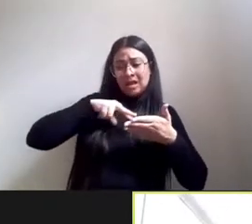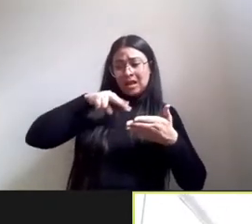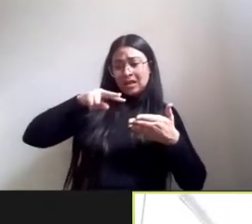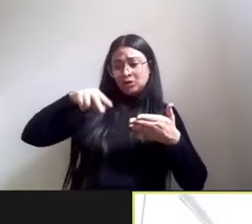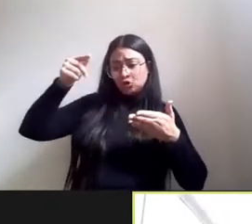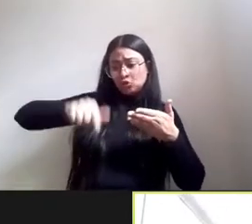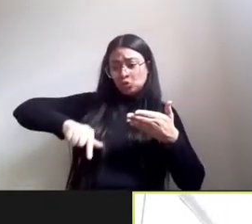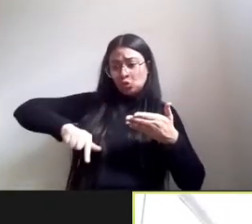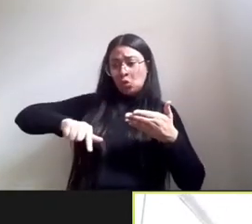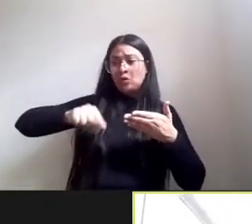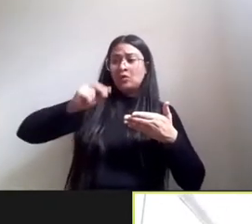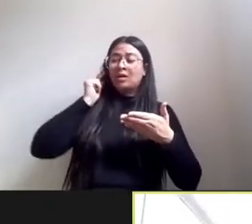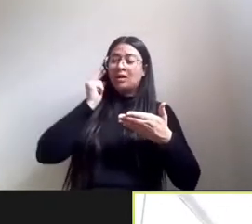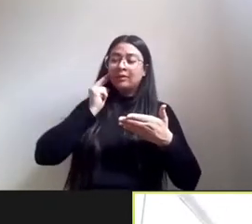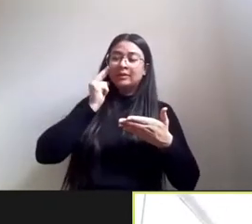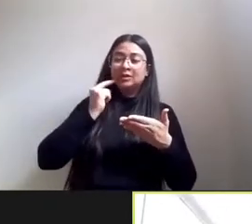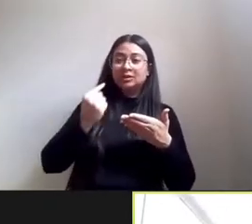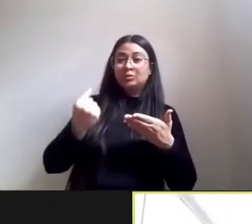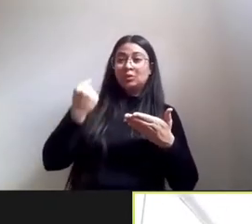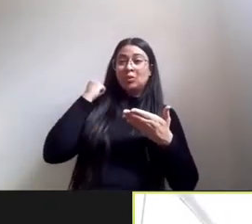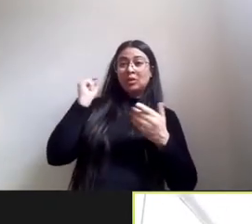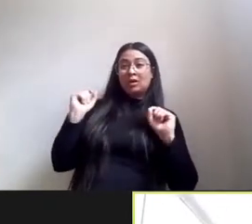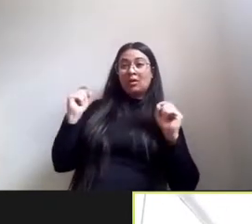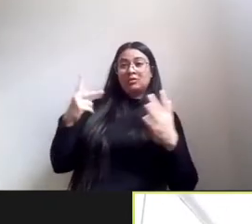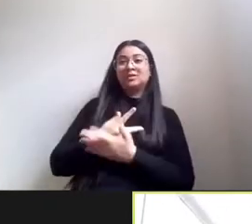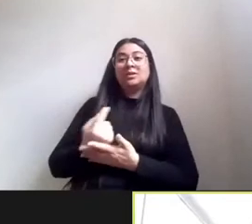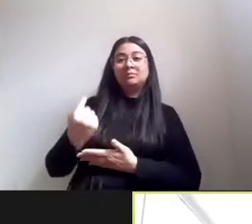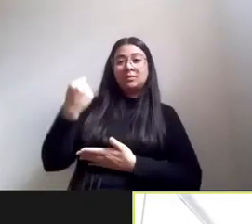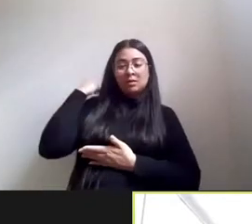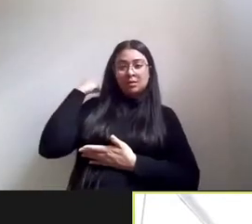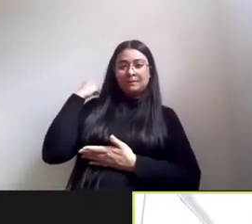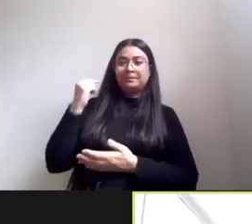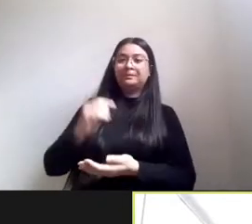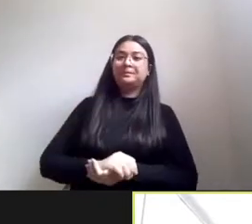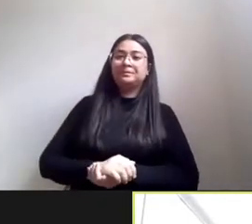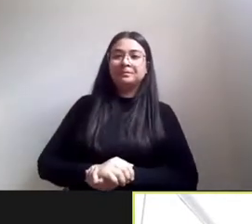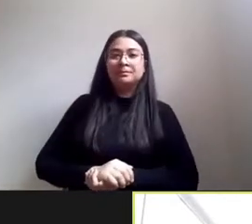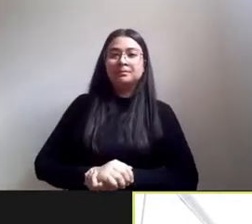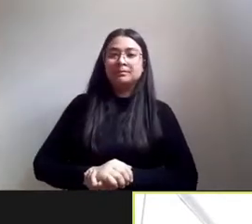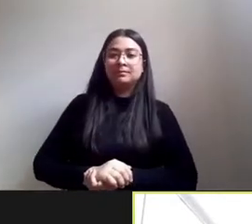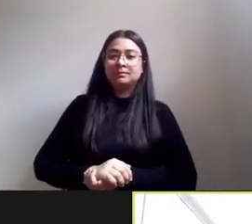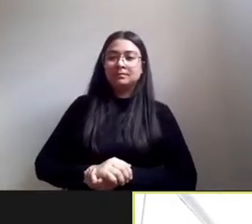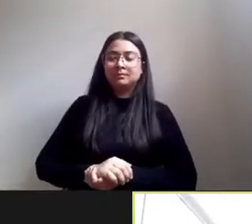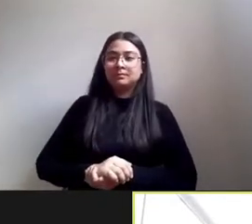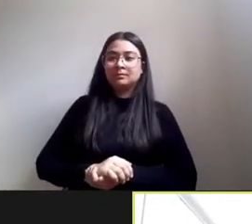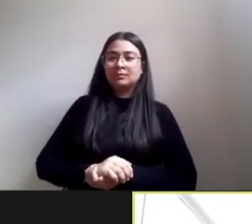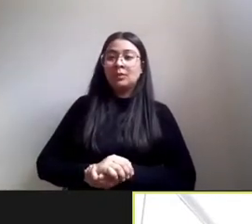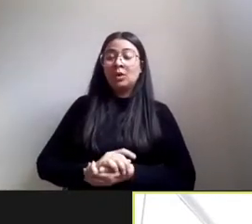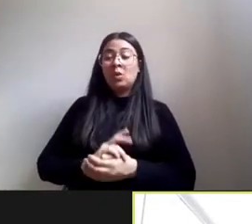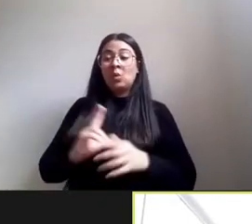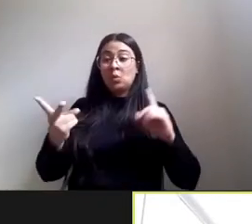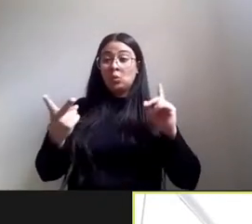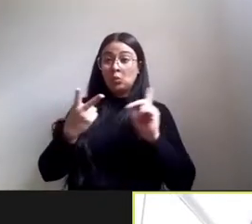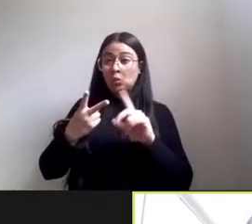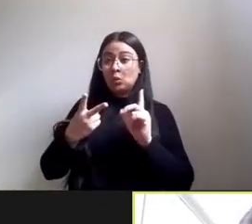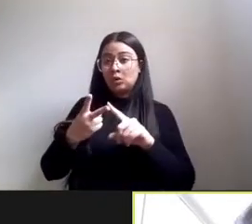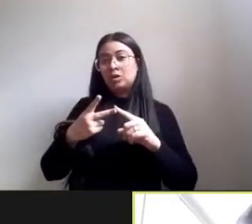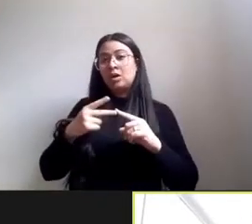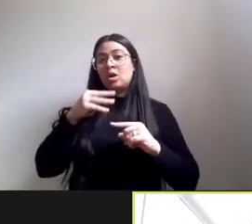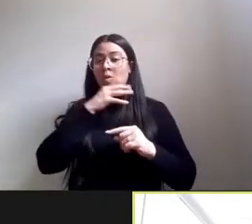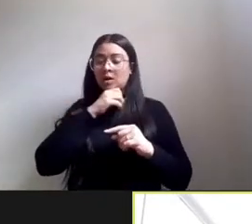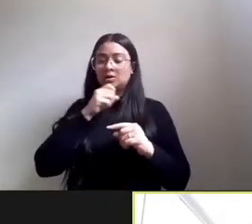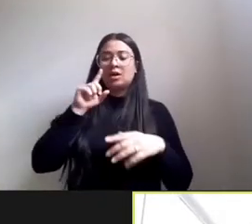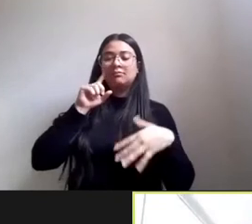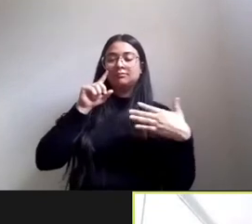vive esse é um dado o outro que talvez é mais prosaico é mais doméstico é mais cotidiano e eu diria que é mais é